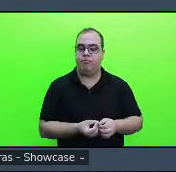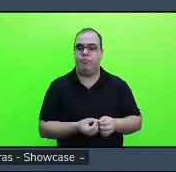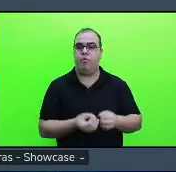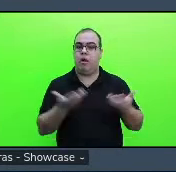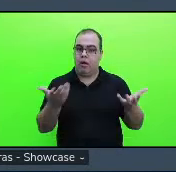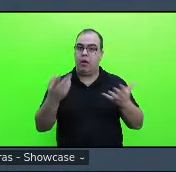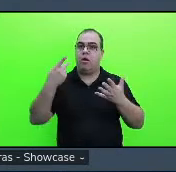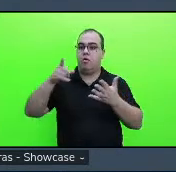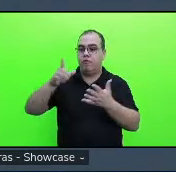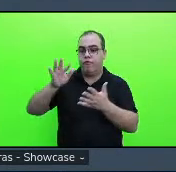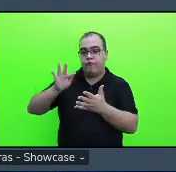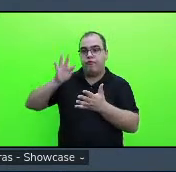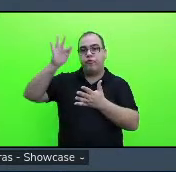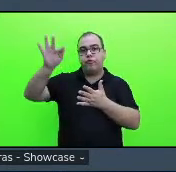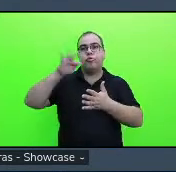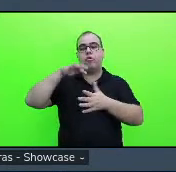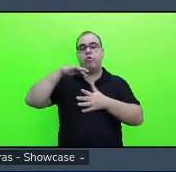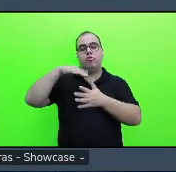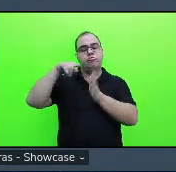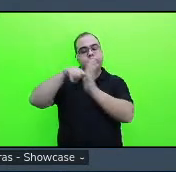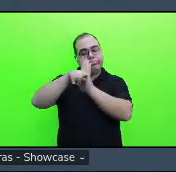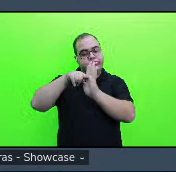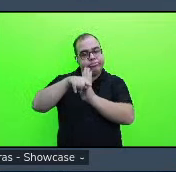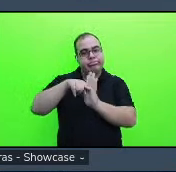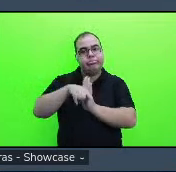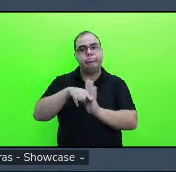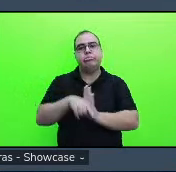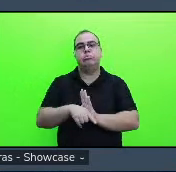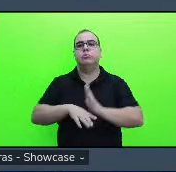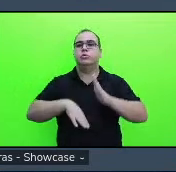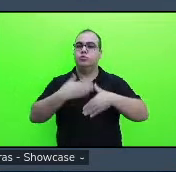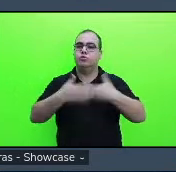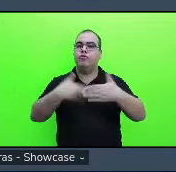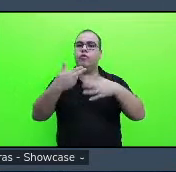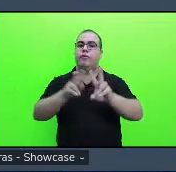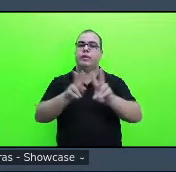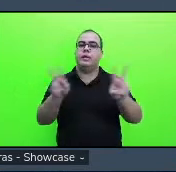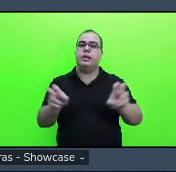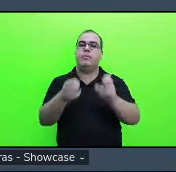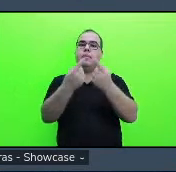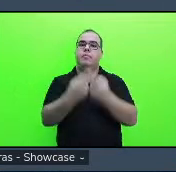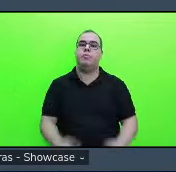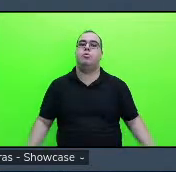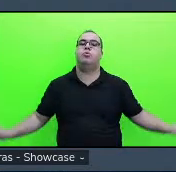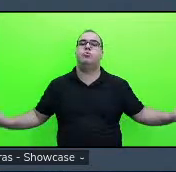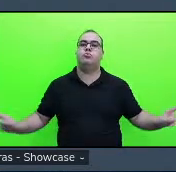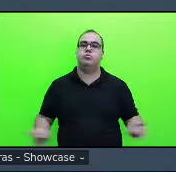futuros também que desenvolvem esse tema da música como um instrumento pedagógico também